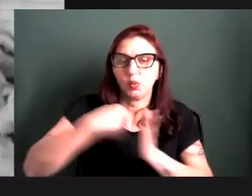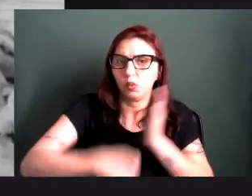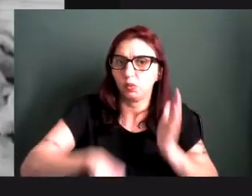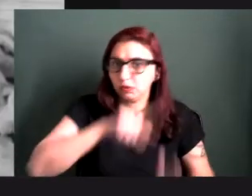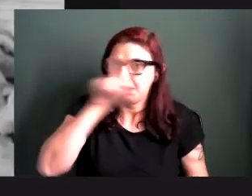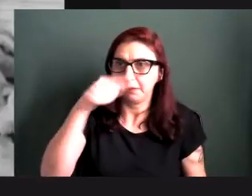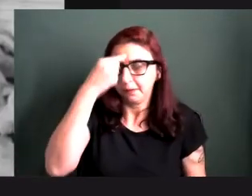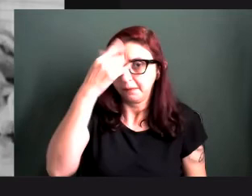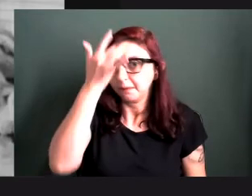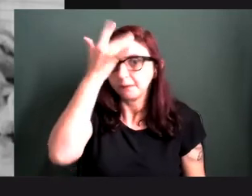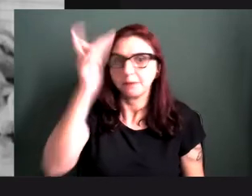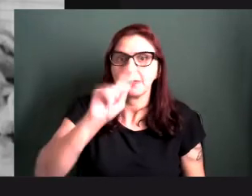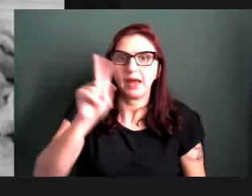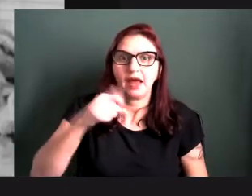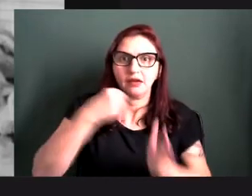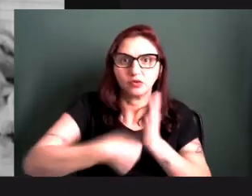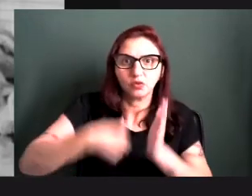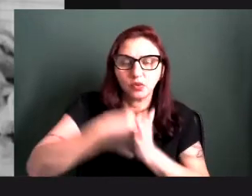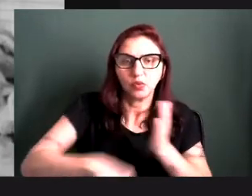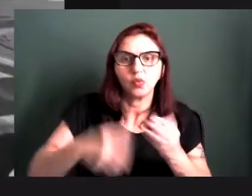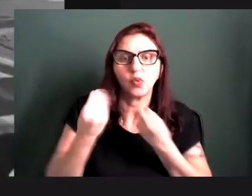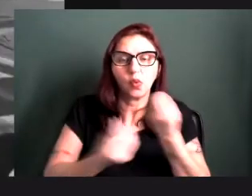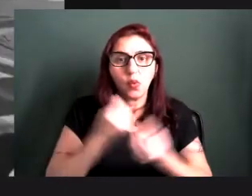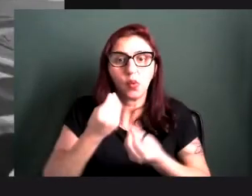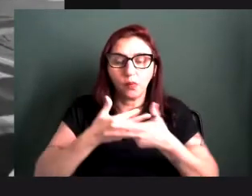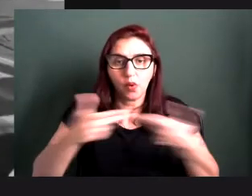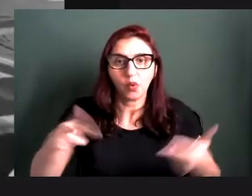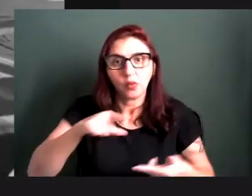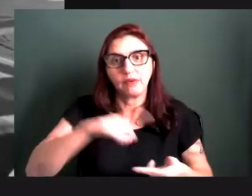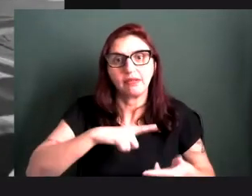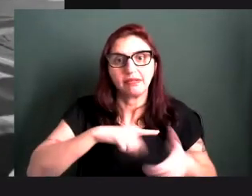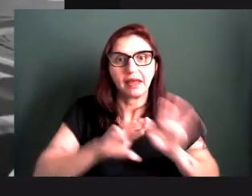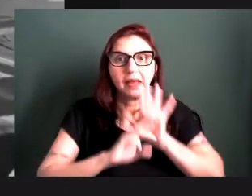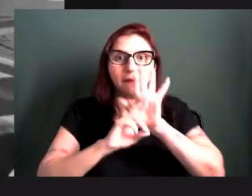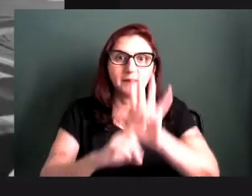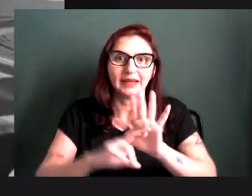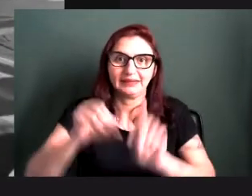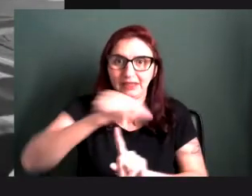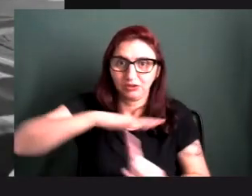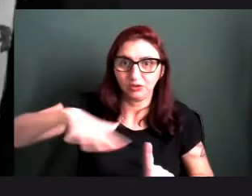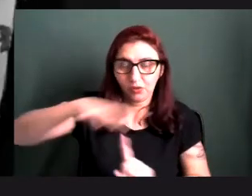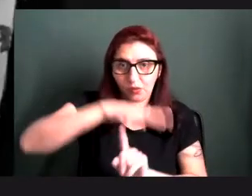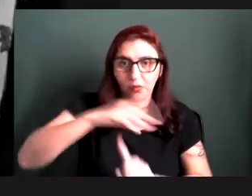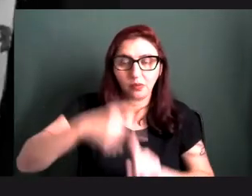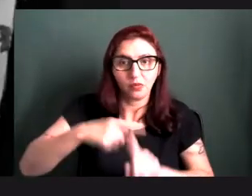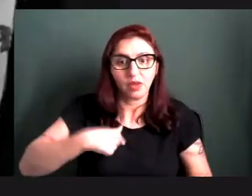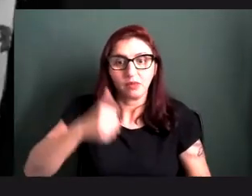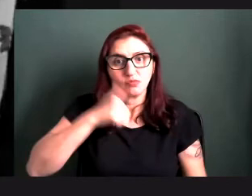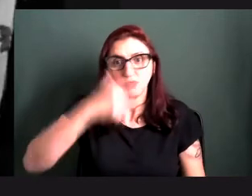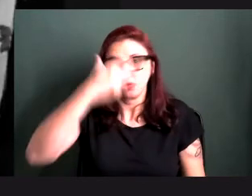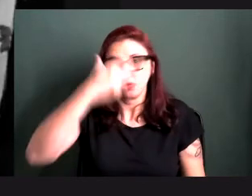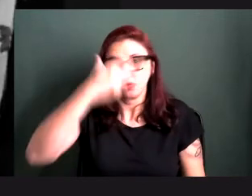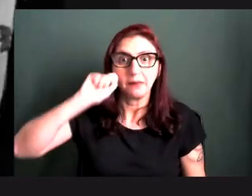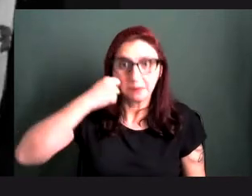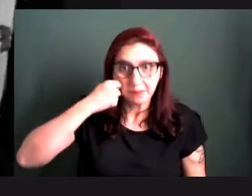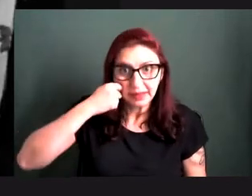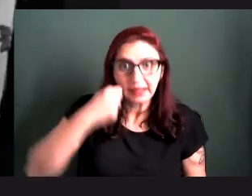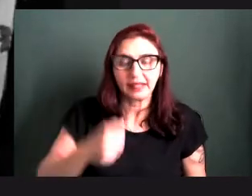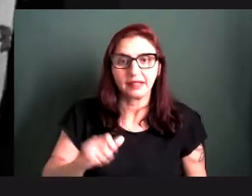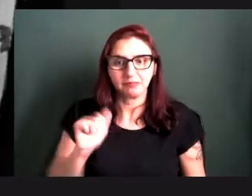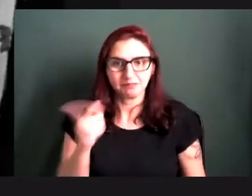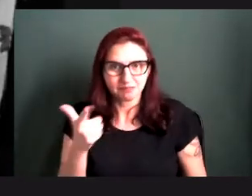tranquilo estar num front, sendo esse corpo que eu represento para a sociedade, né, uma mulher preta, periférica e não acadêmica